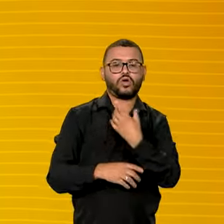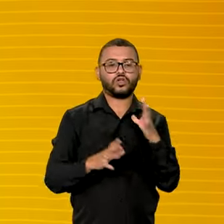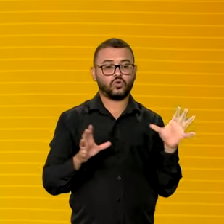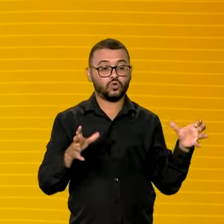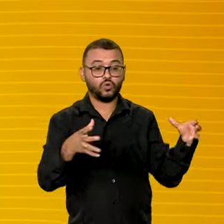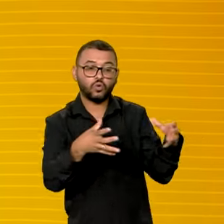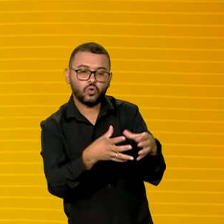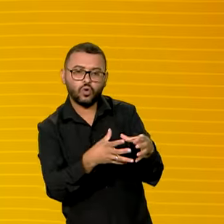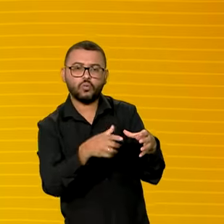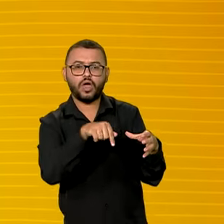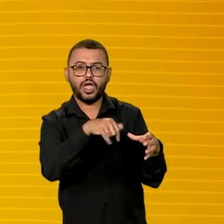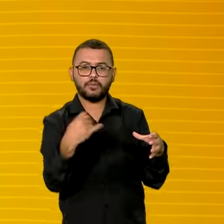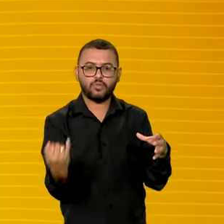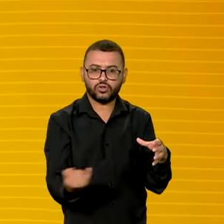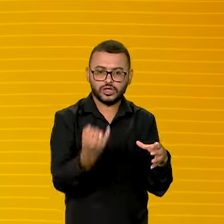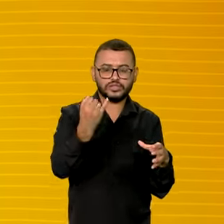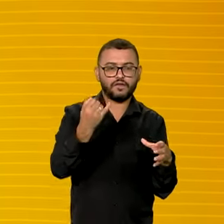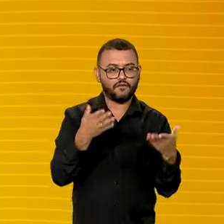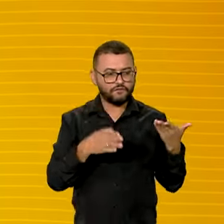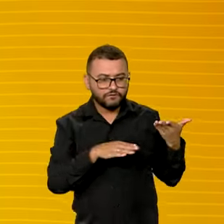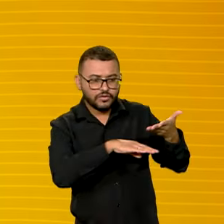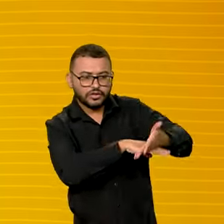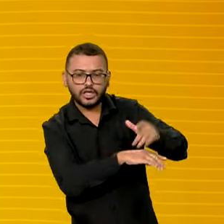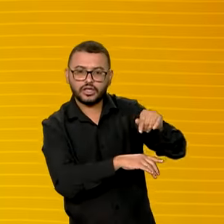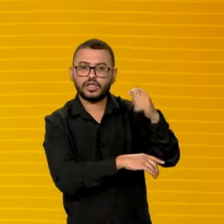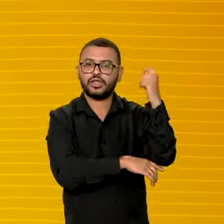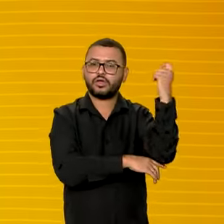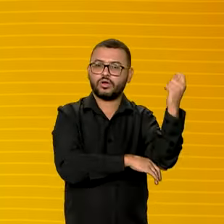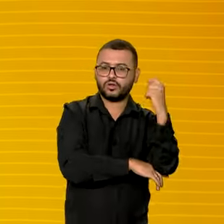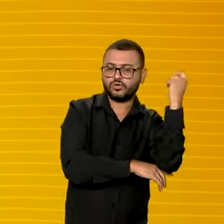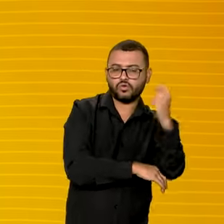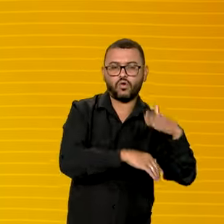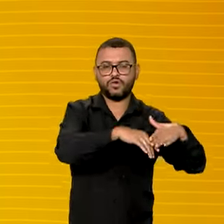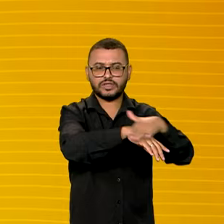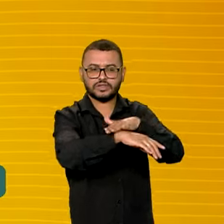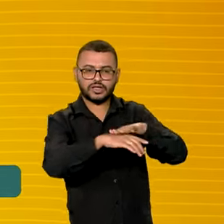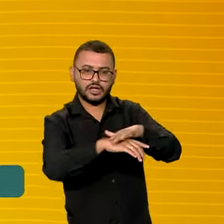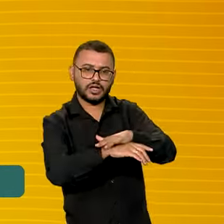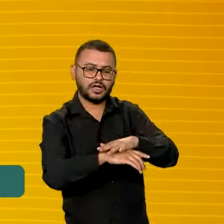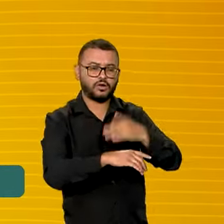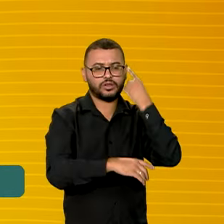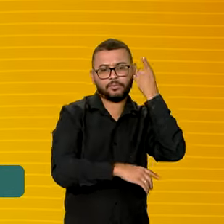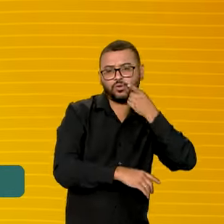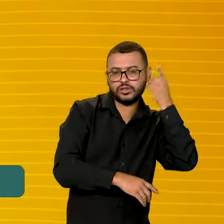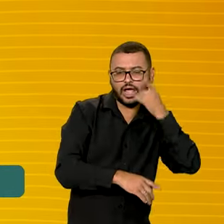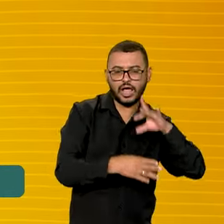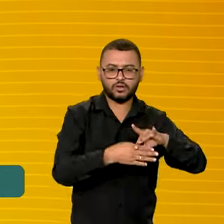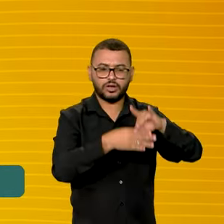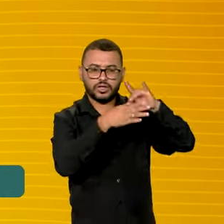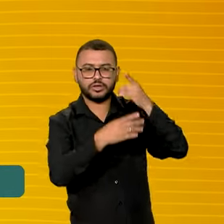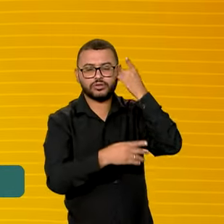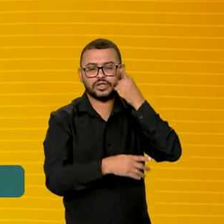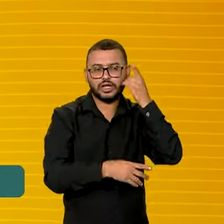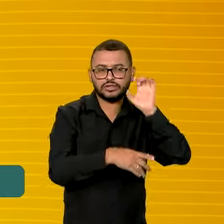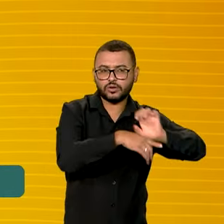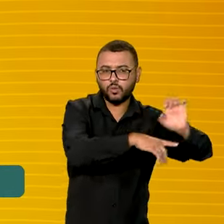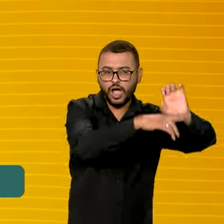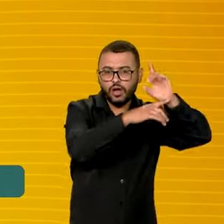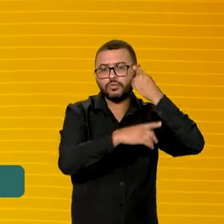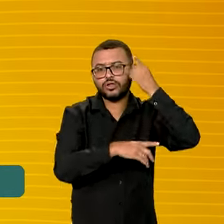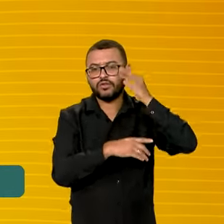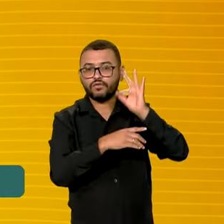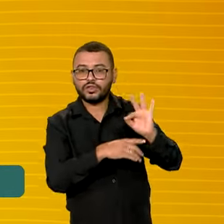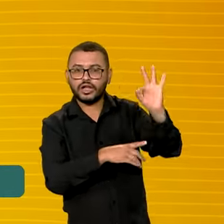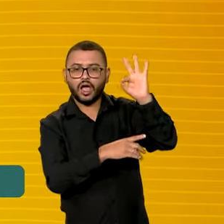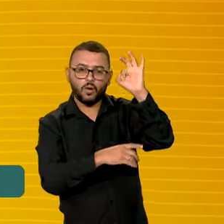todo aqui no Rio Grande do Sul, conversando com as lideranças, com os deputados estaduais, federais, com os prefeitos,